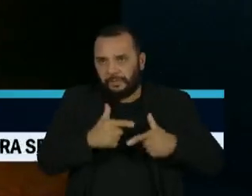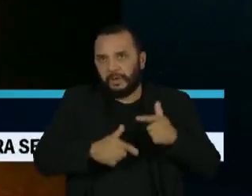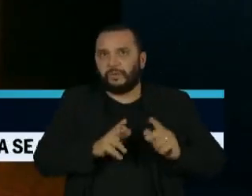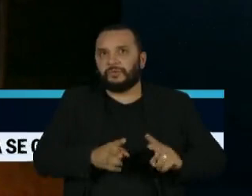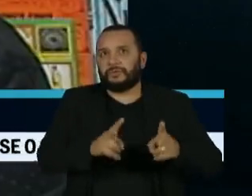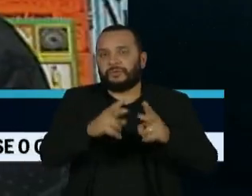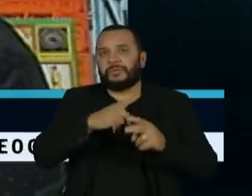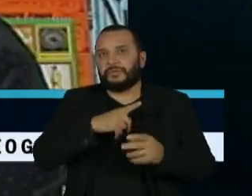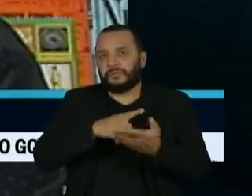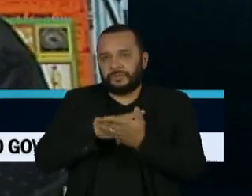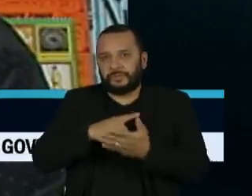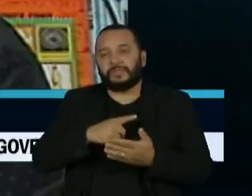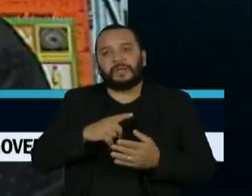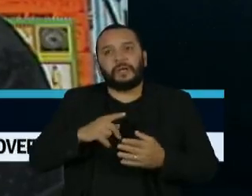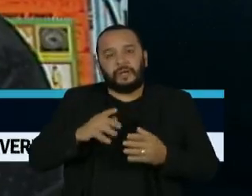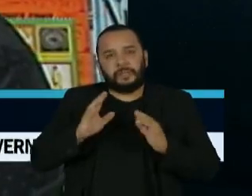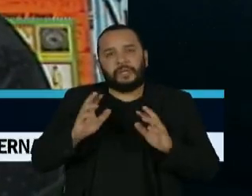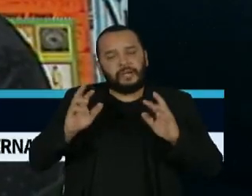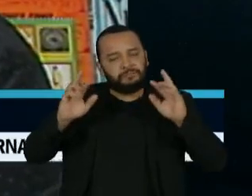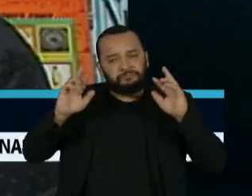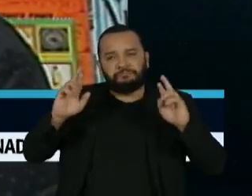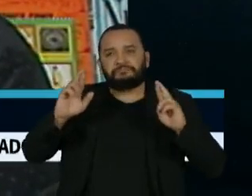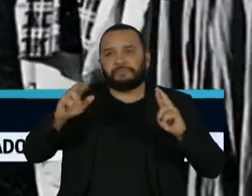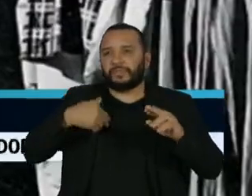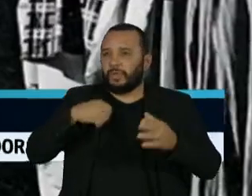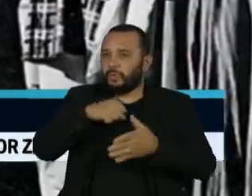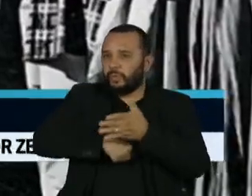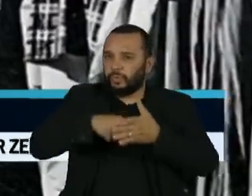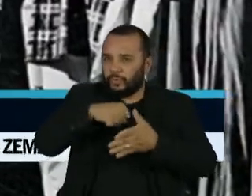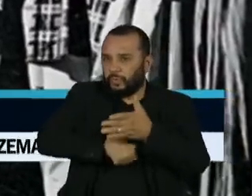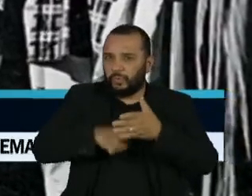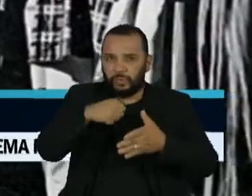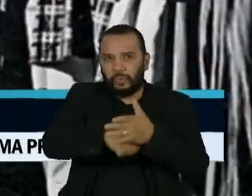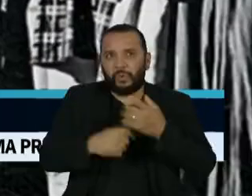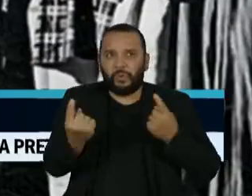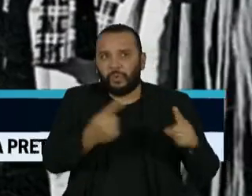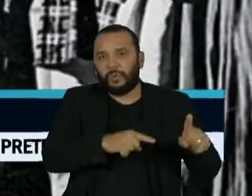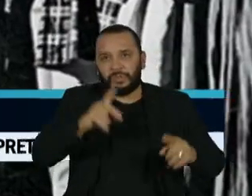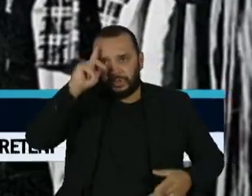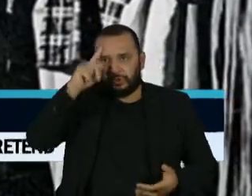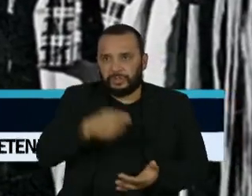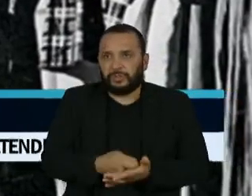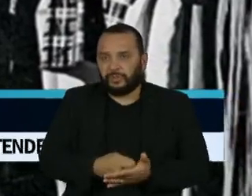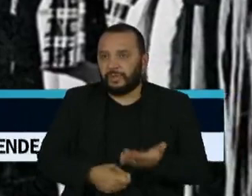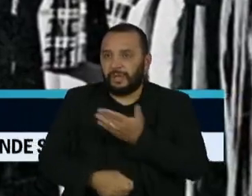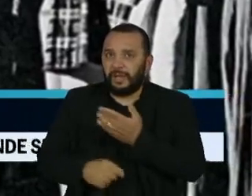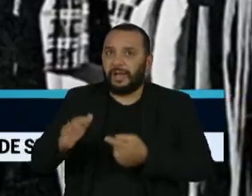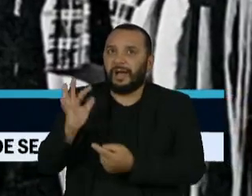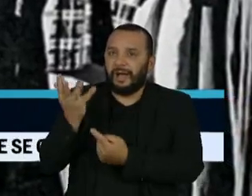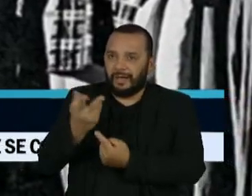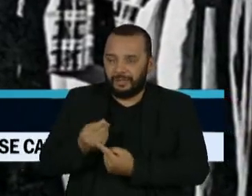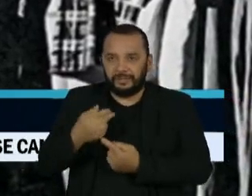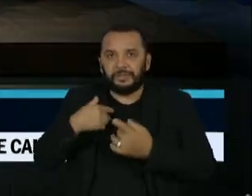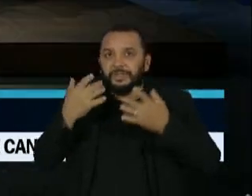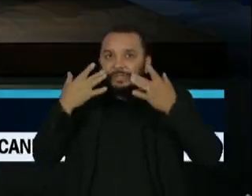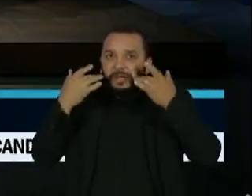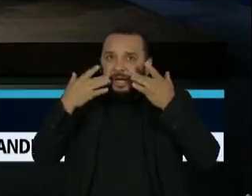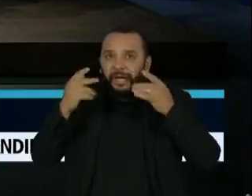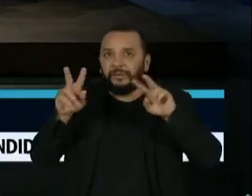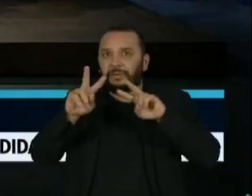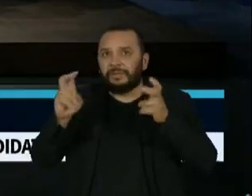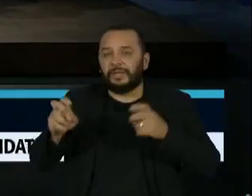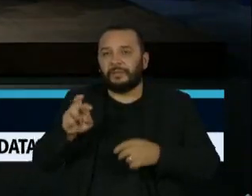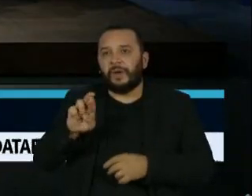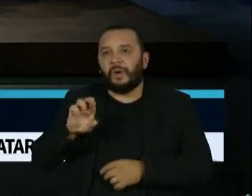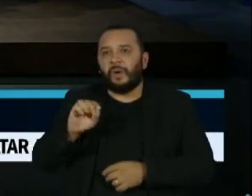vida à esperança, resistiu e lutou contra a ditadura. A arma usada, a arte na peça Roda Viva. A